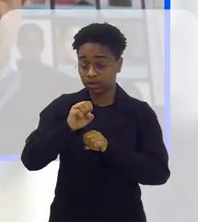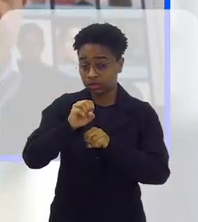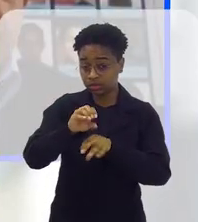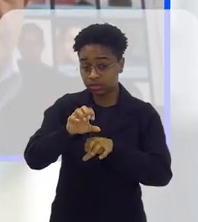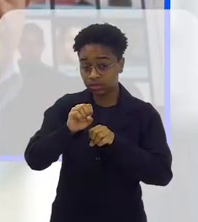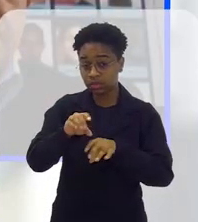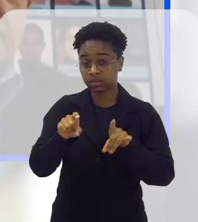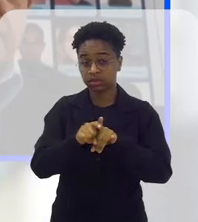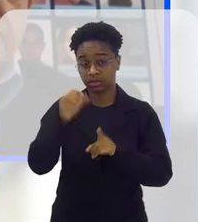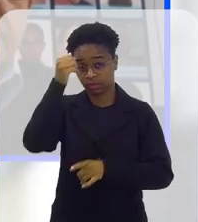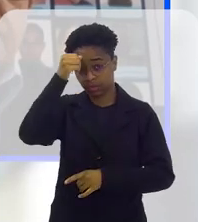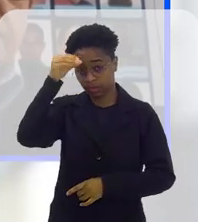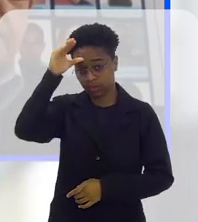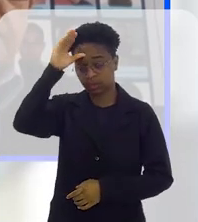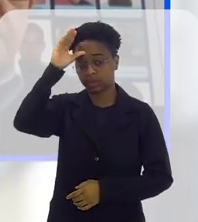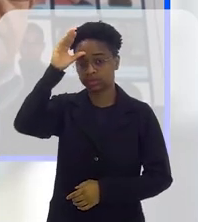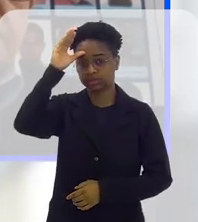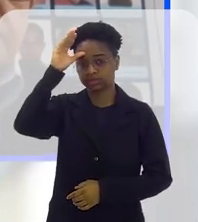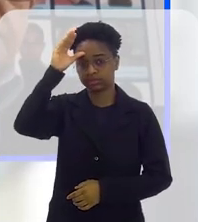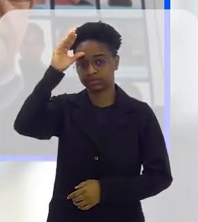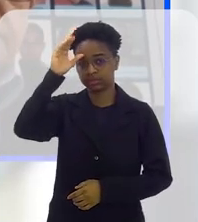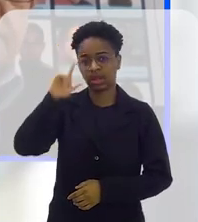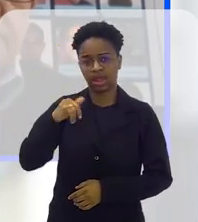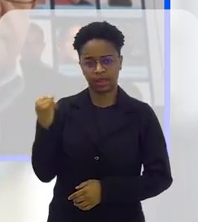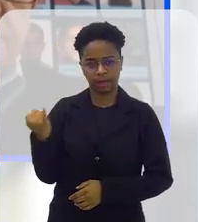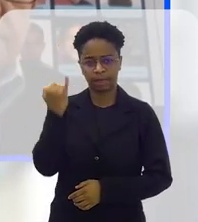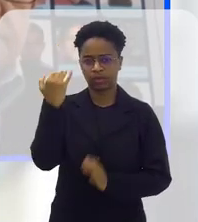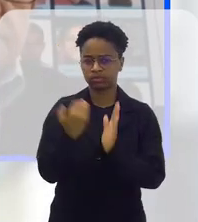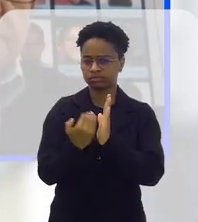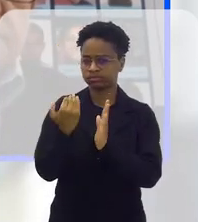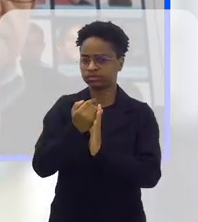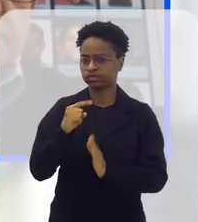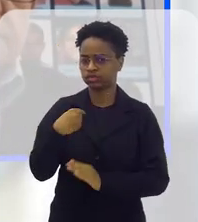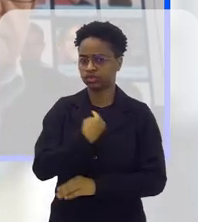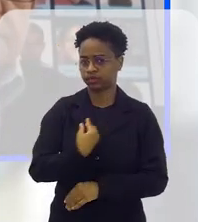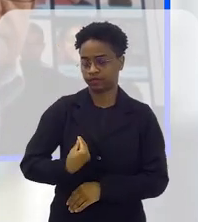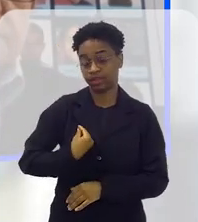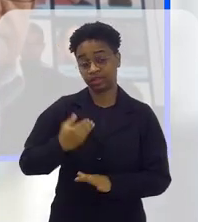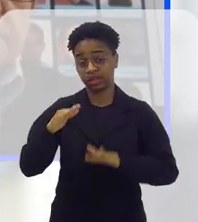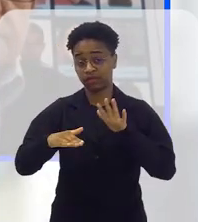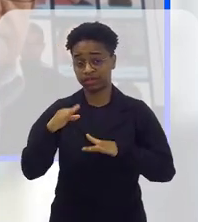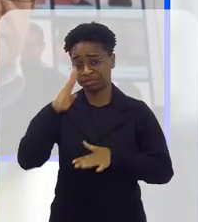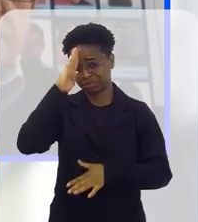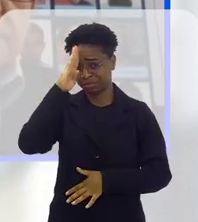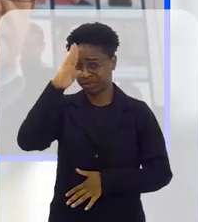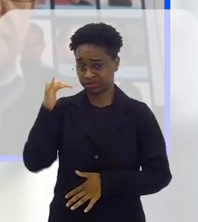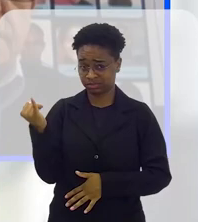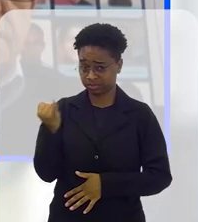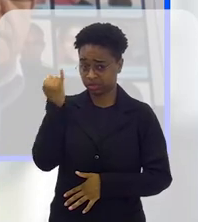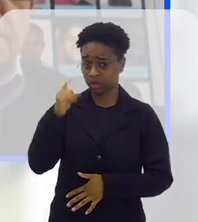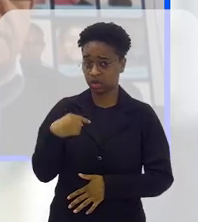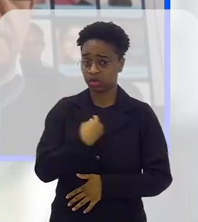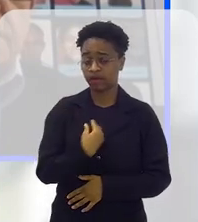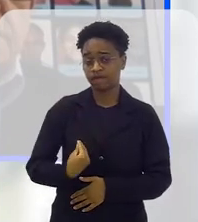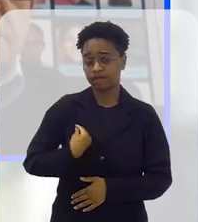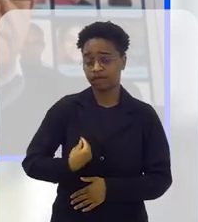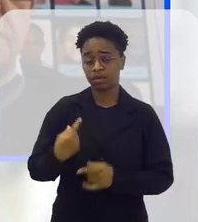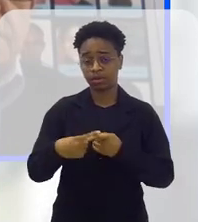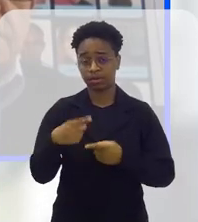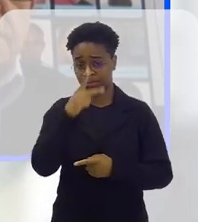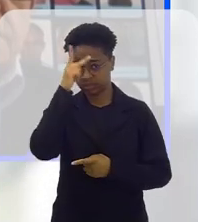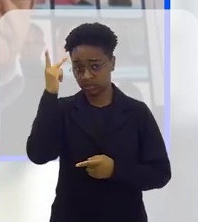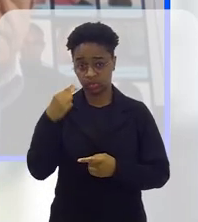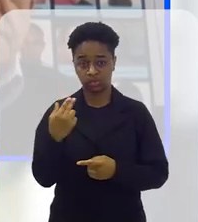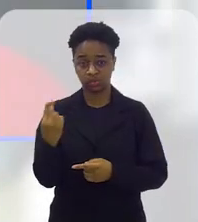o conhecimento é algo muito importante na nossa vida, talvez a mais importante na nossa vida, onde ninguém